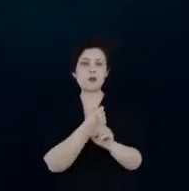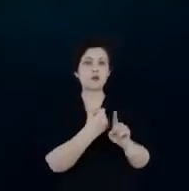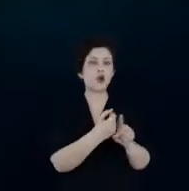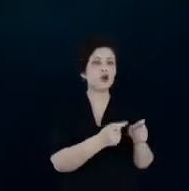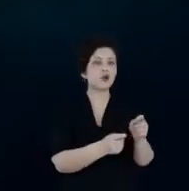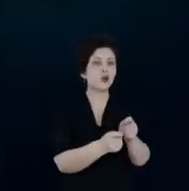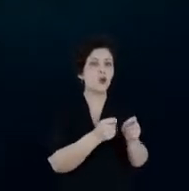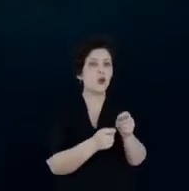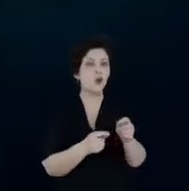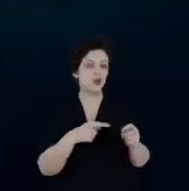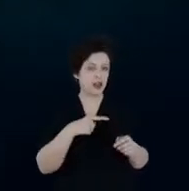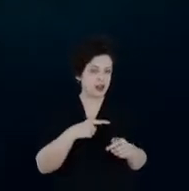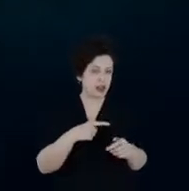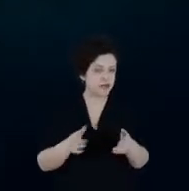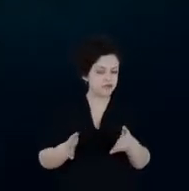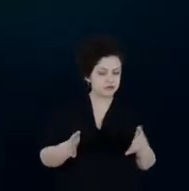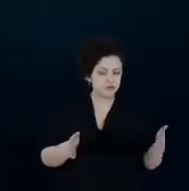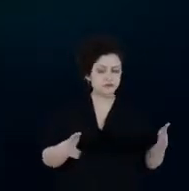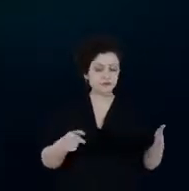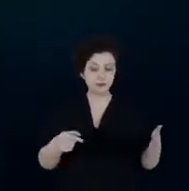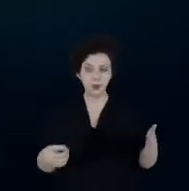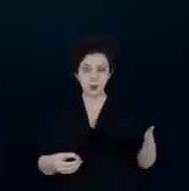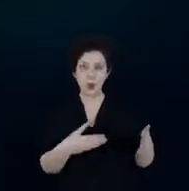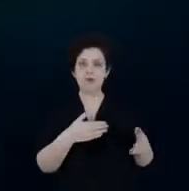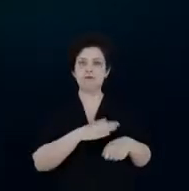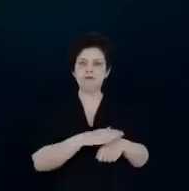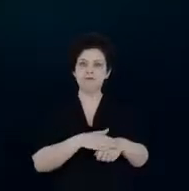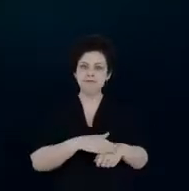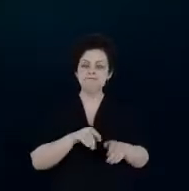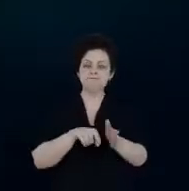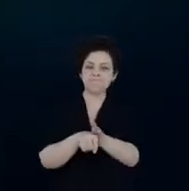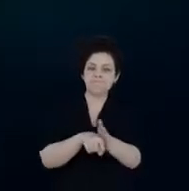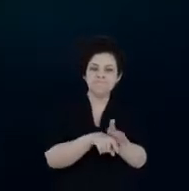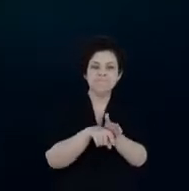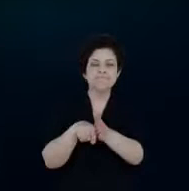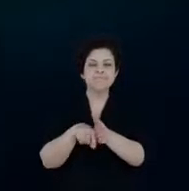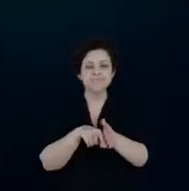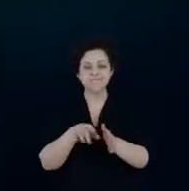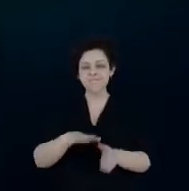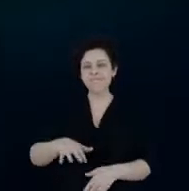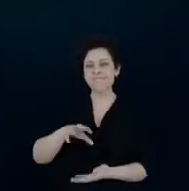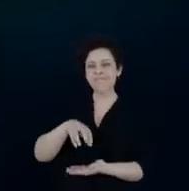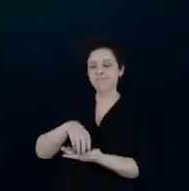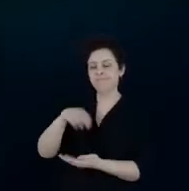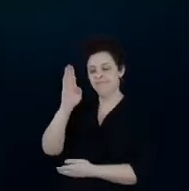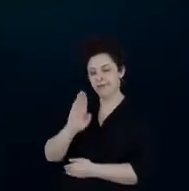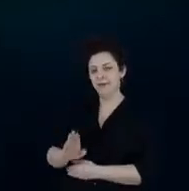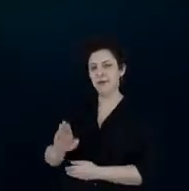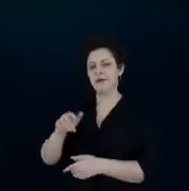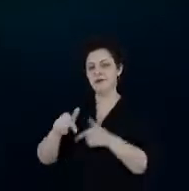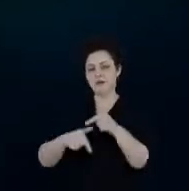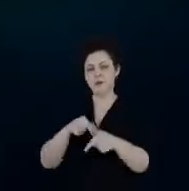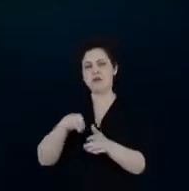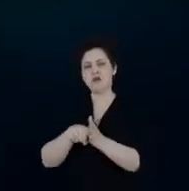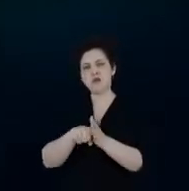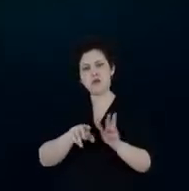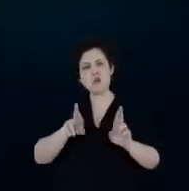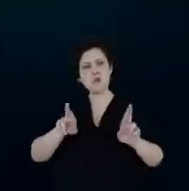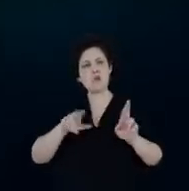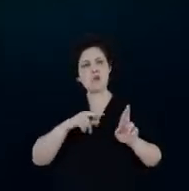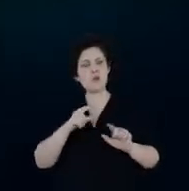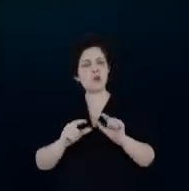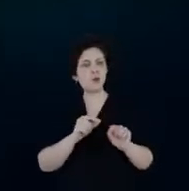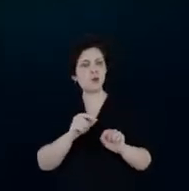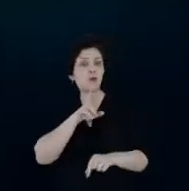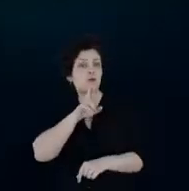do projeto. É um trabalho inédito que está sendo executado no âmbito da ANEL. Esse trabalho, a gente espera ter os resultados